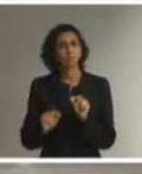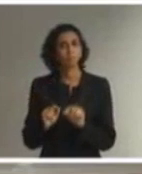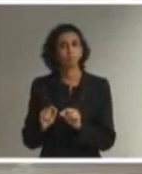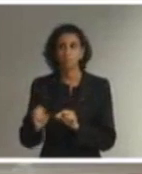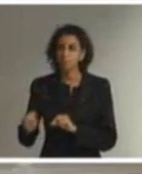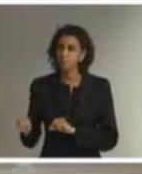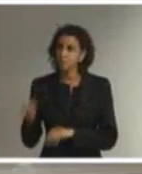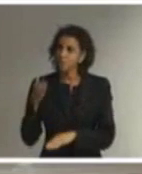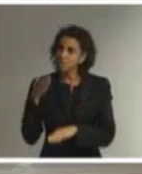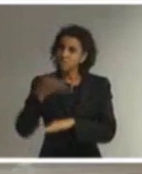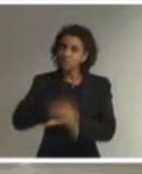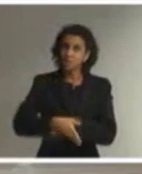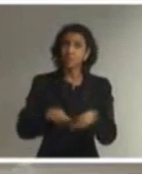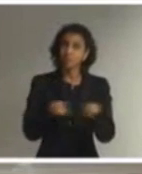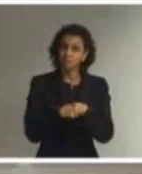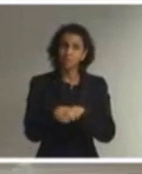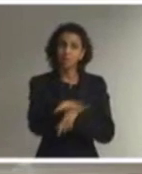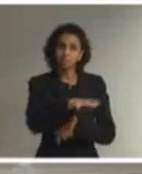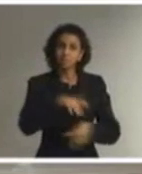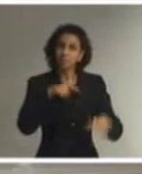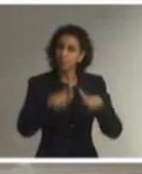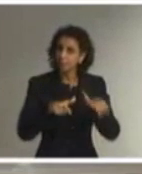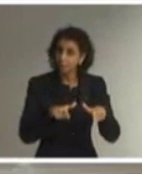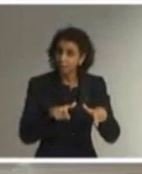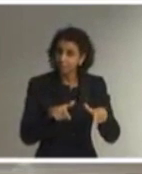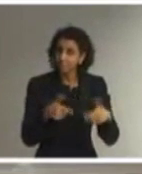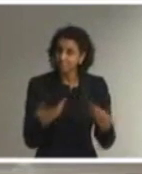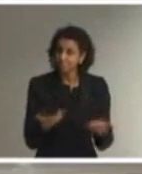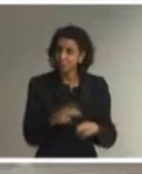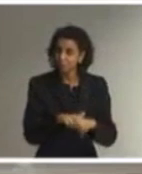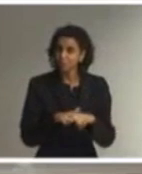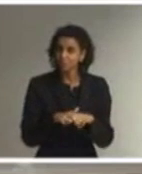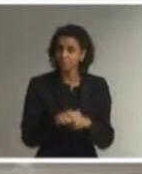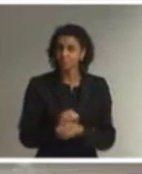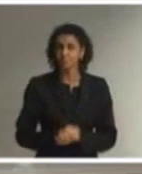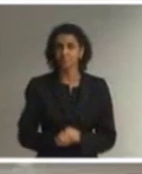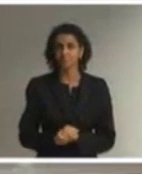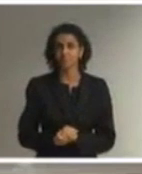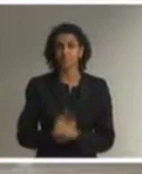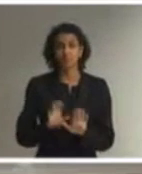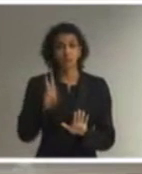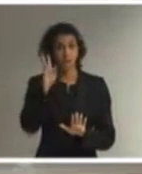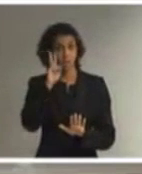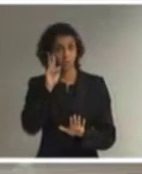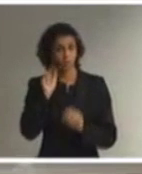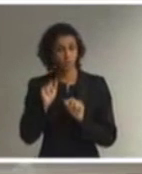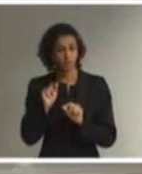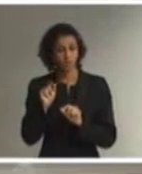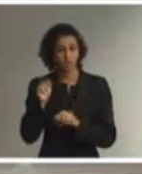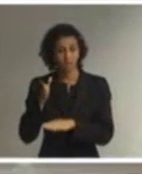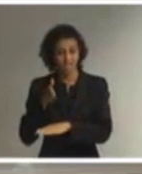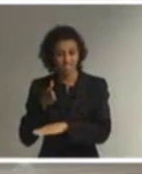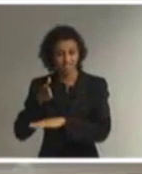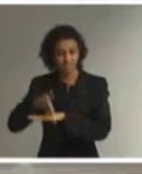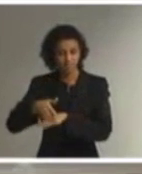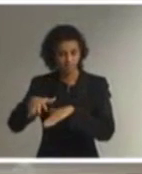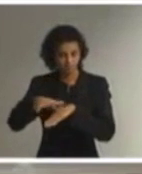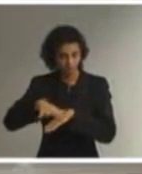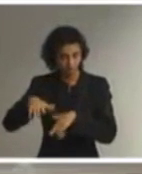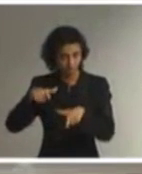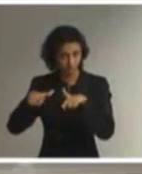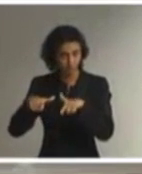ao mercado de trabalho. Ora, lembremos que esse acesso ao mercado de trabalho